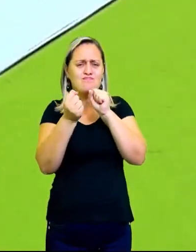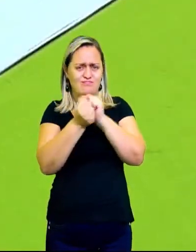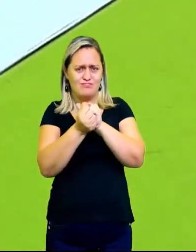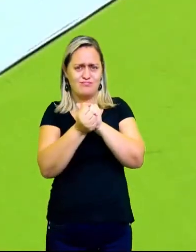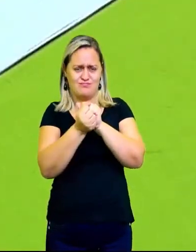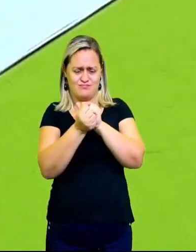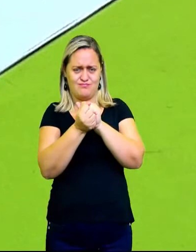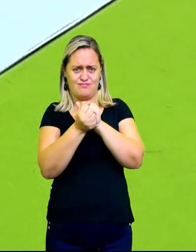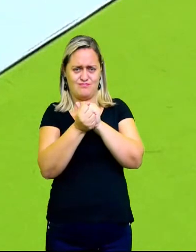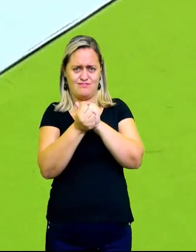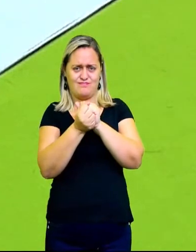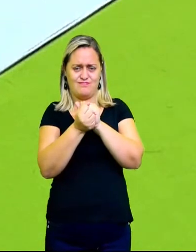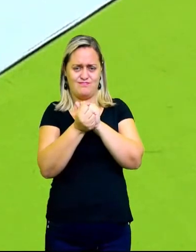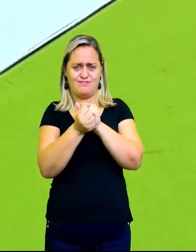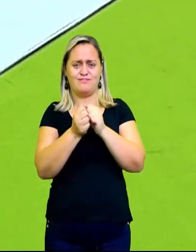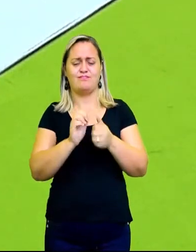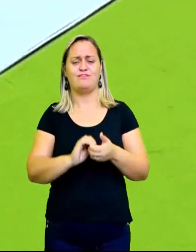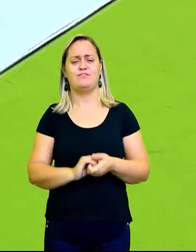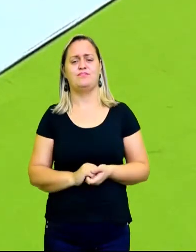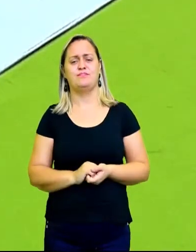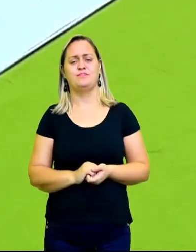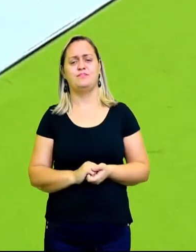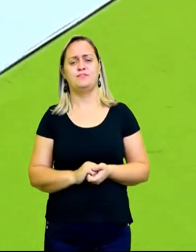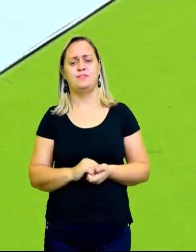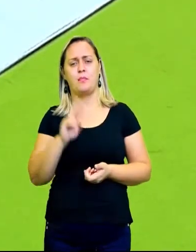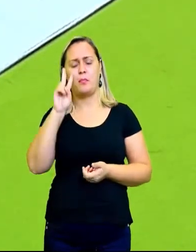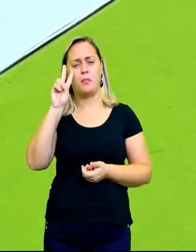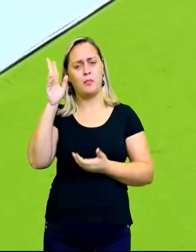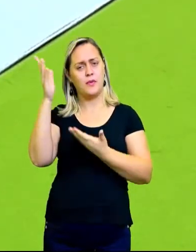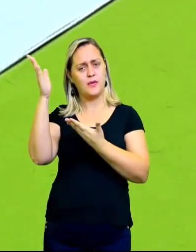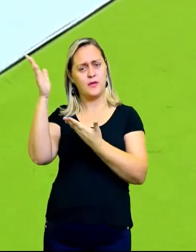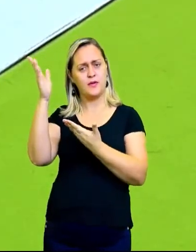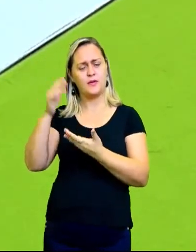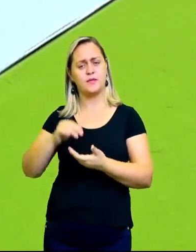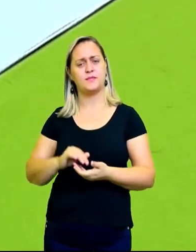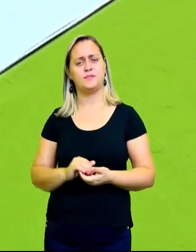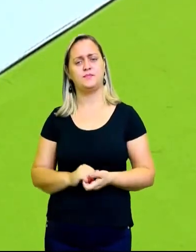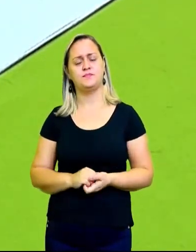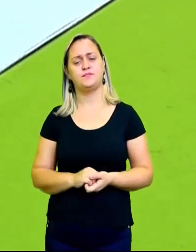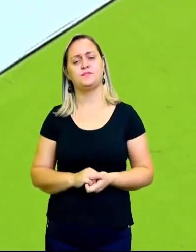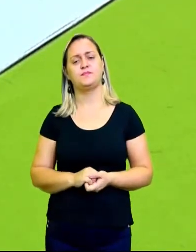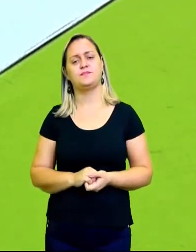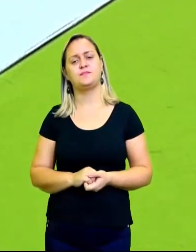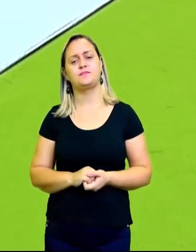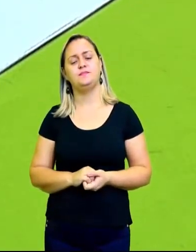dentro daquilo que você delimitou, estou fazendo aqui, mostrando e fazendo rápido,